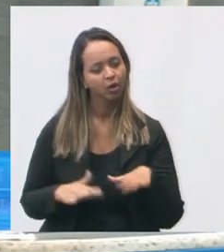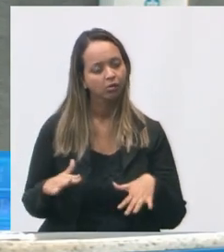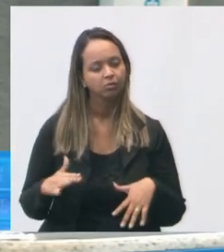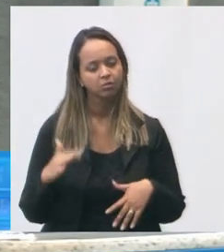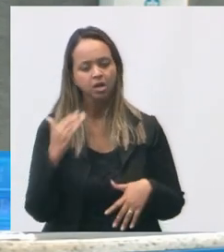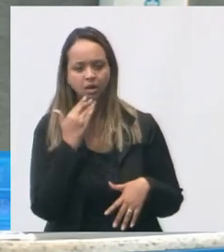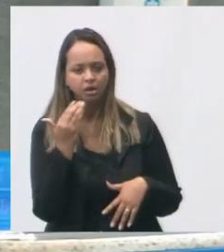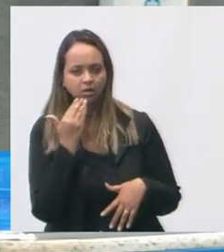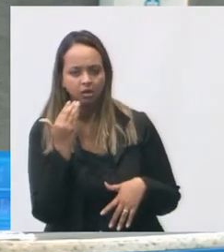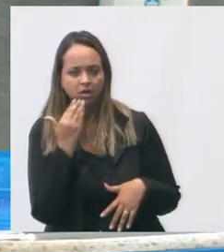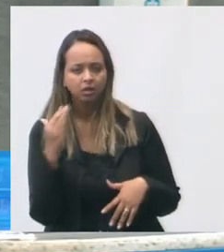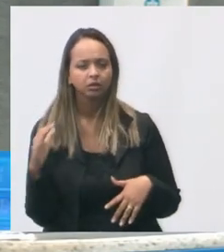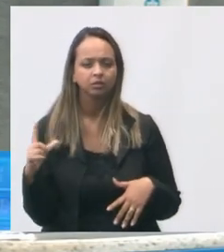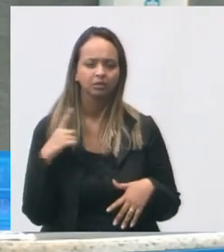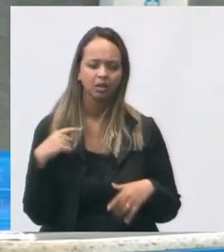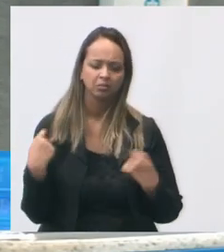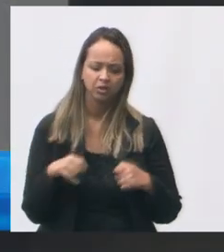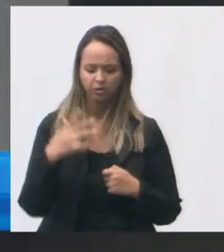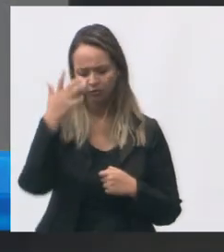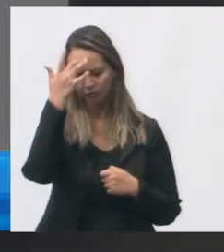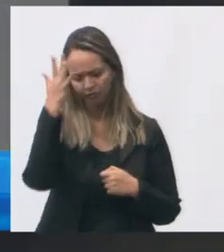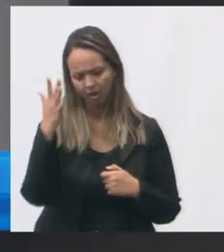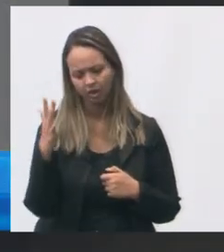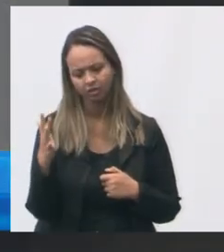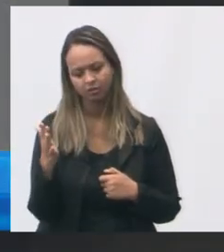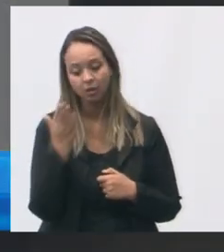de fácil também solução